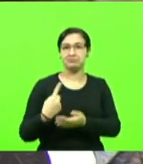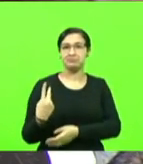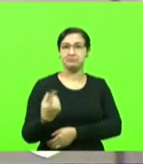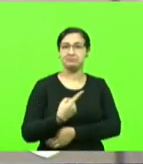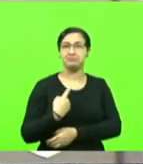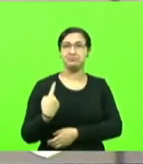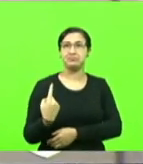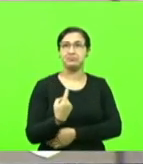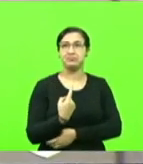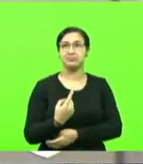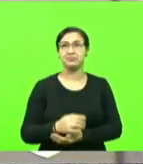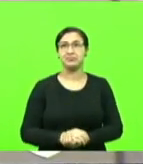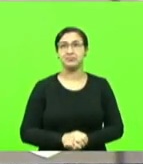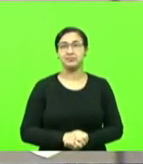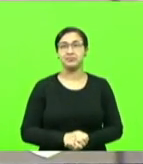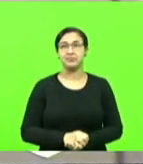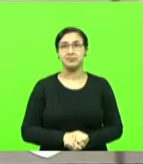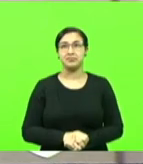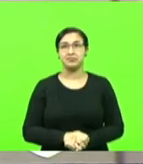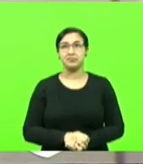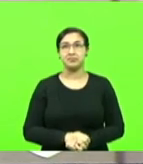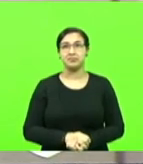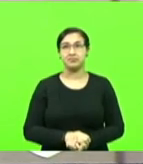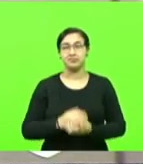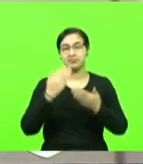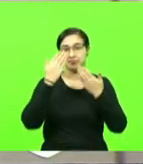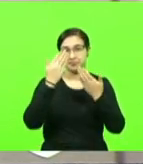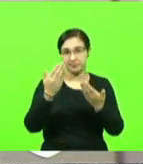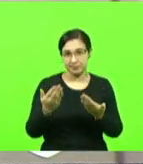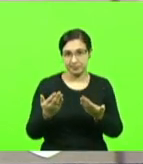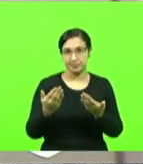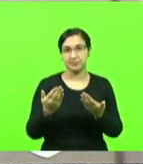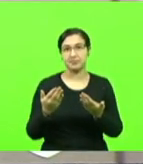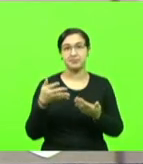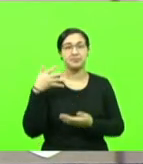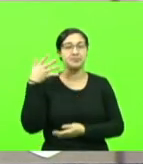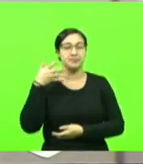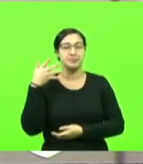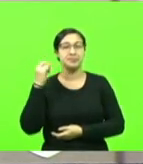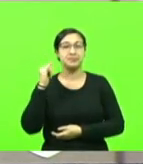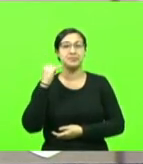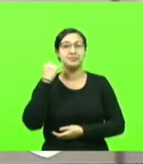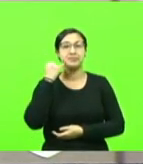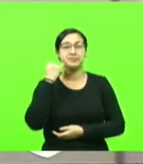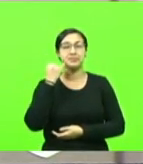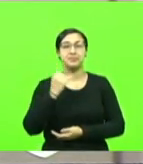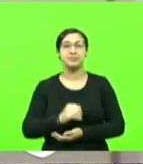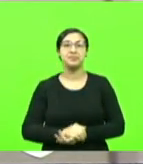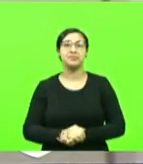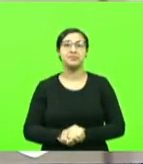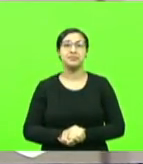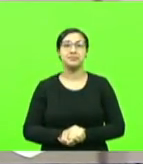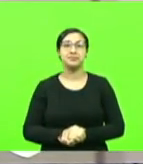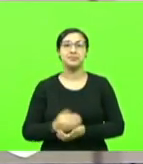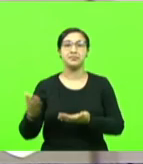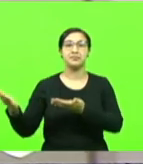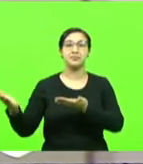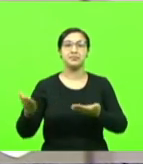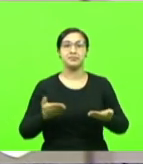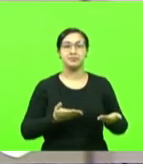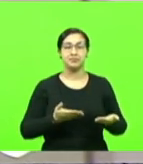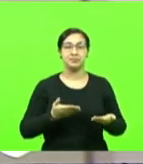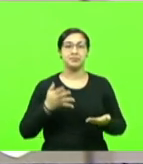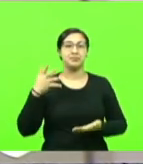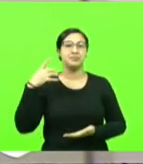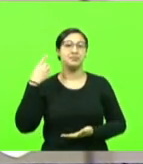Obrigado, todos. Obrigado, presidente. Obrigado, deputado Gessé Lopes. Próximo deputado inscrito,